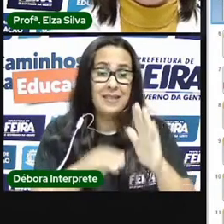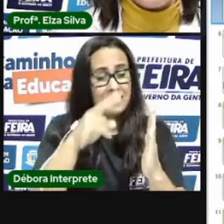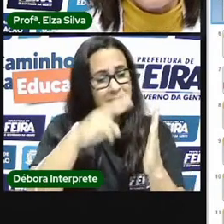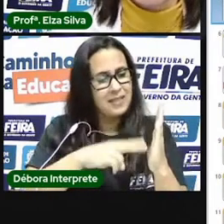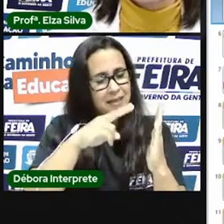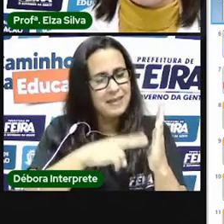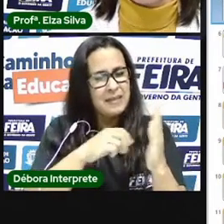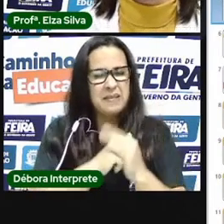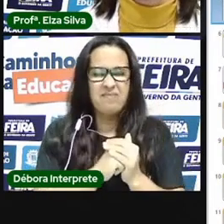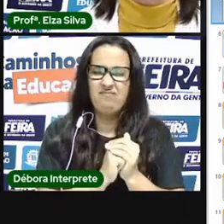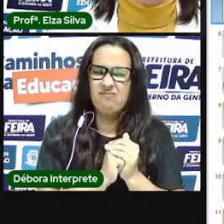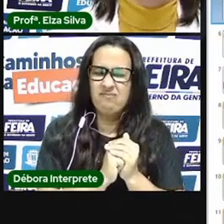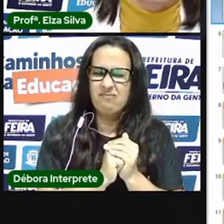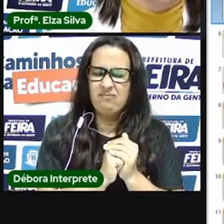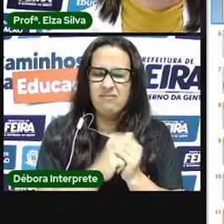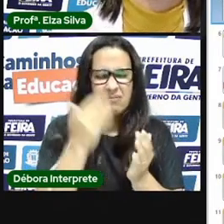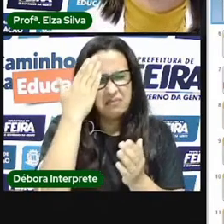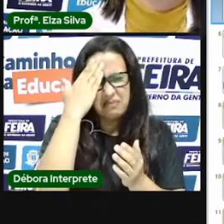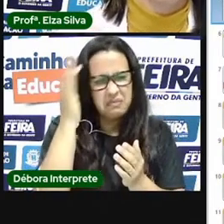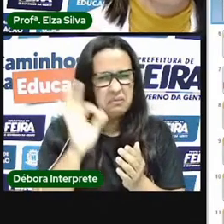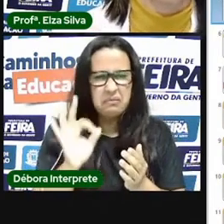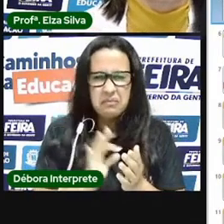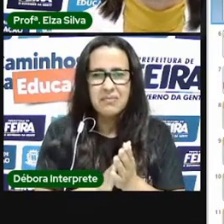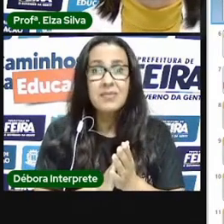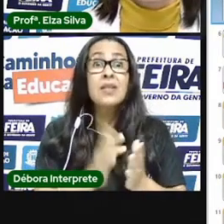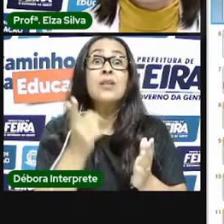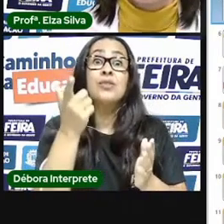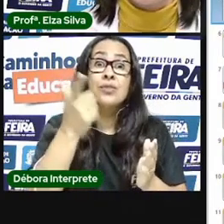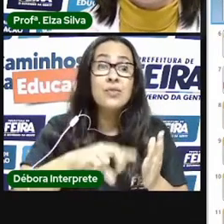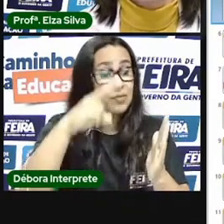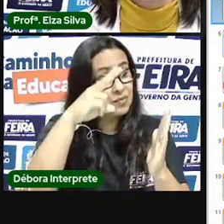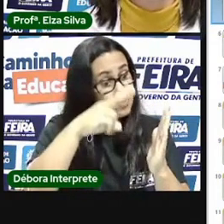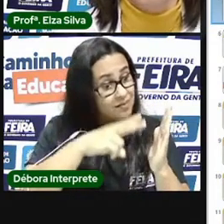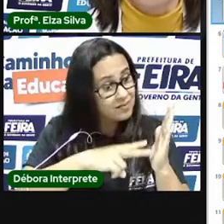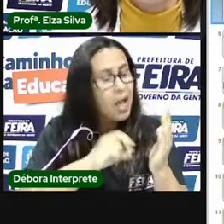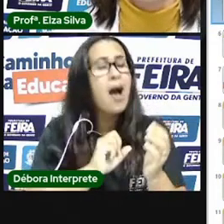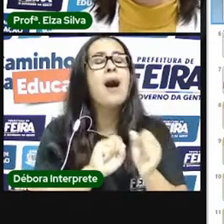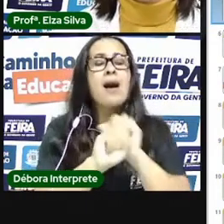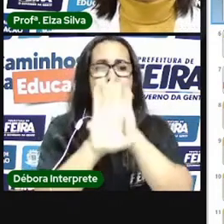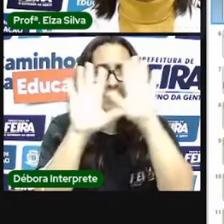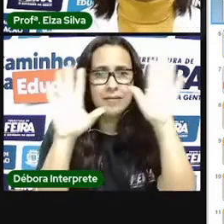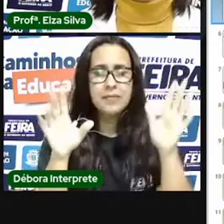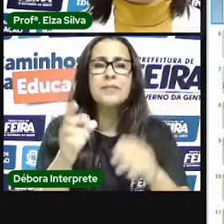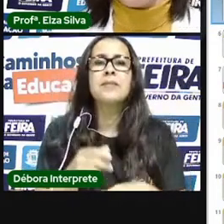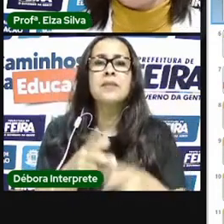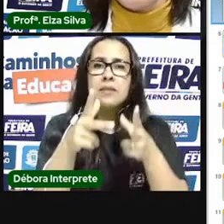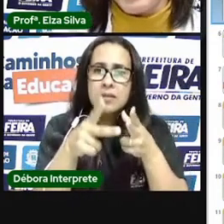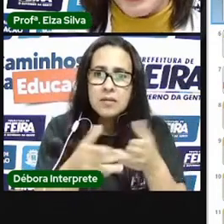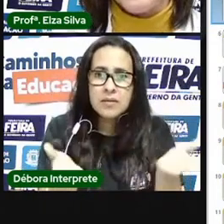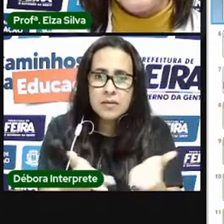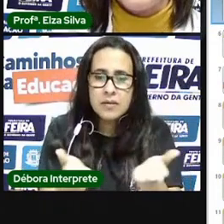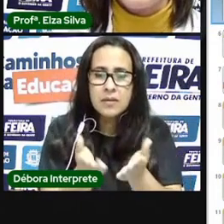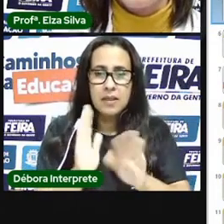Tal como esta aula. É necessário que você assista mais uma vez para aprender melhor aquilo que a Troelza quer